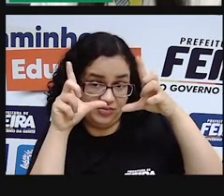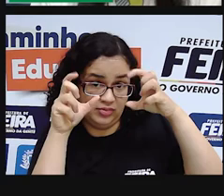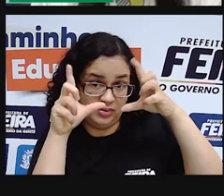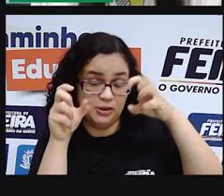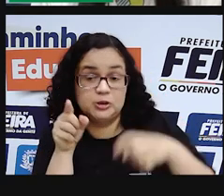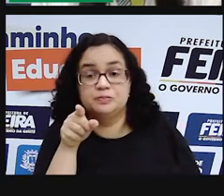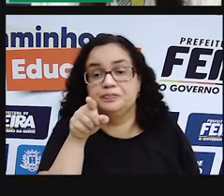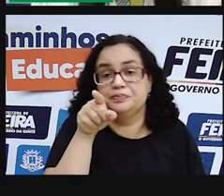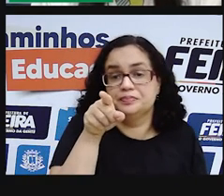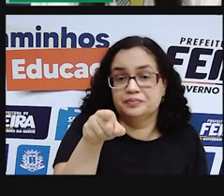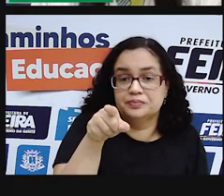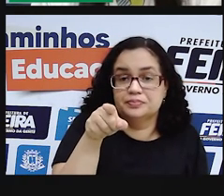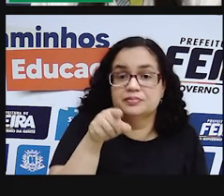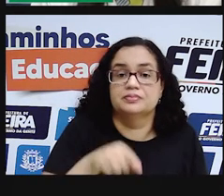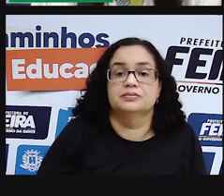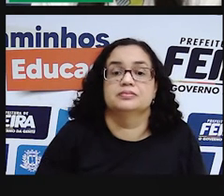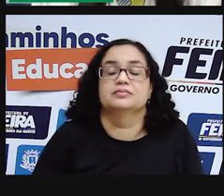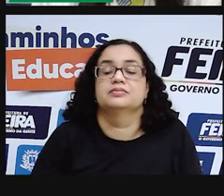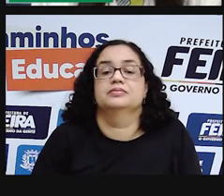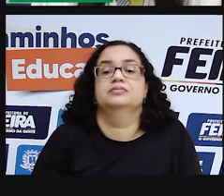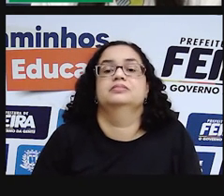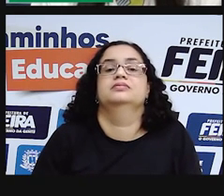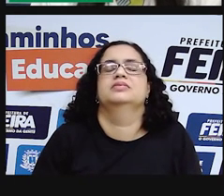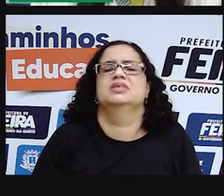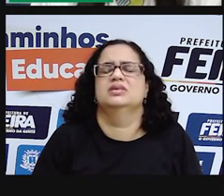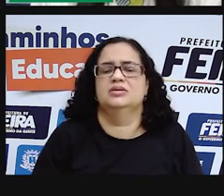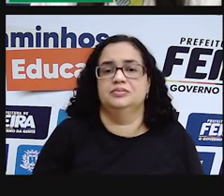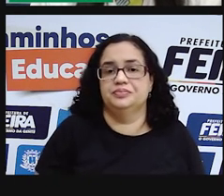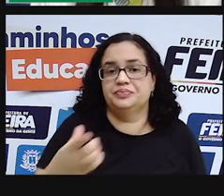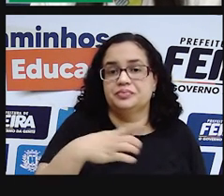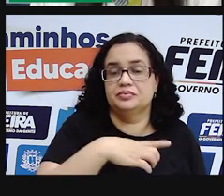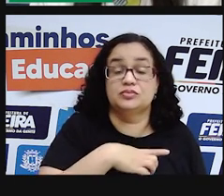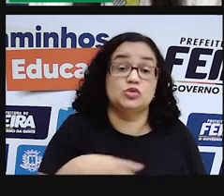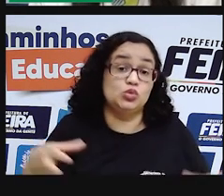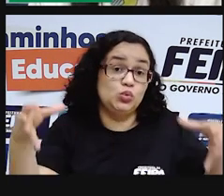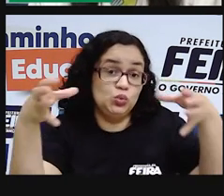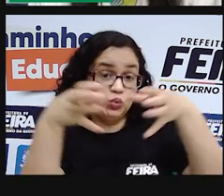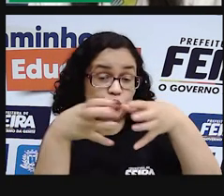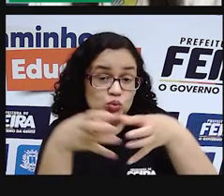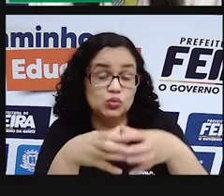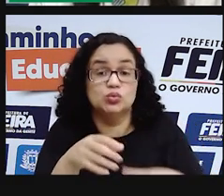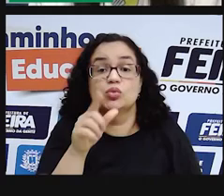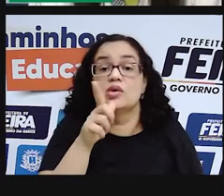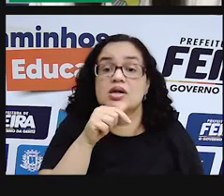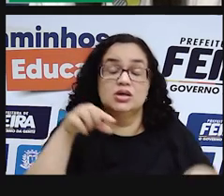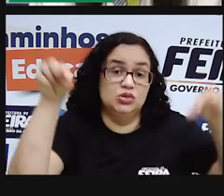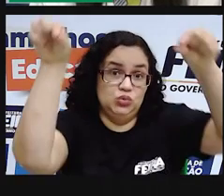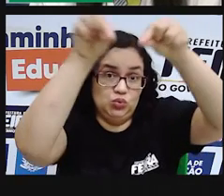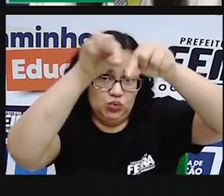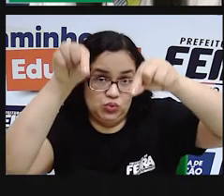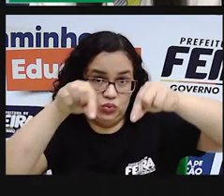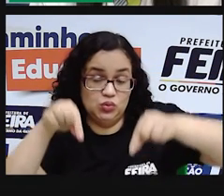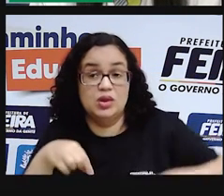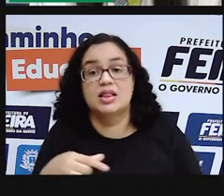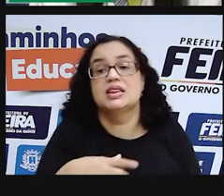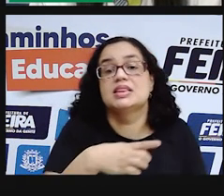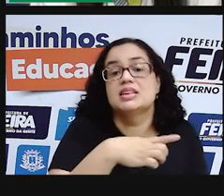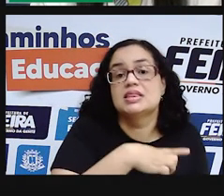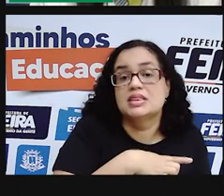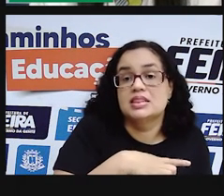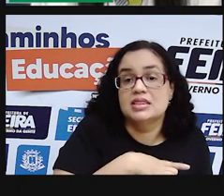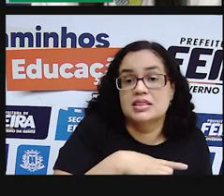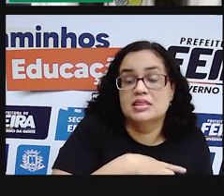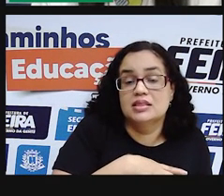do Parque Nacional dos Lençóis Maranhenses, que são aí conjuntos de lagoas, né? Que aparecem aí